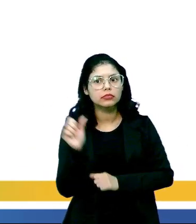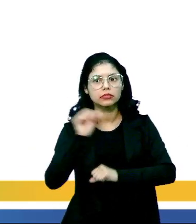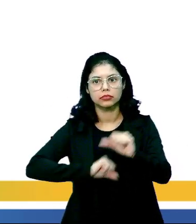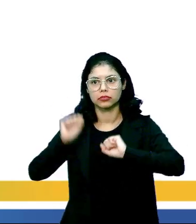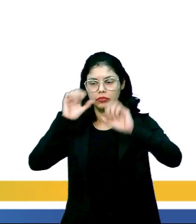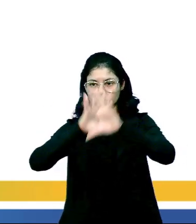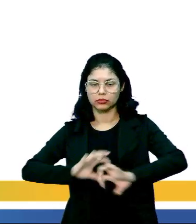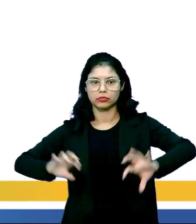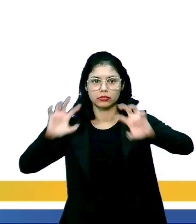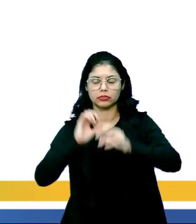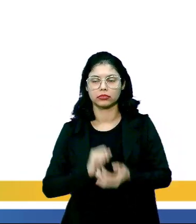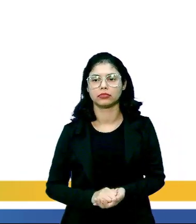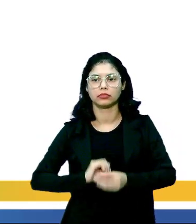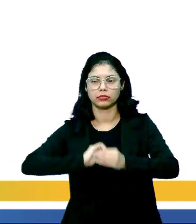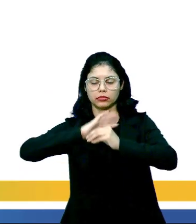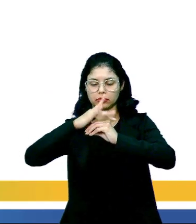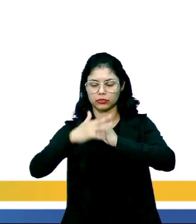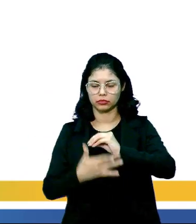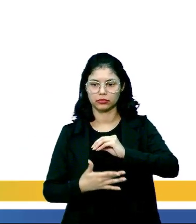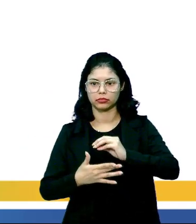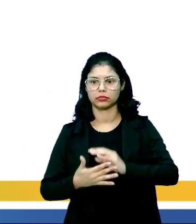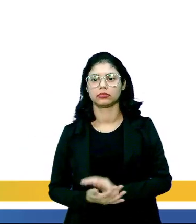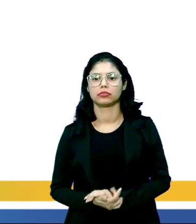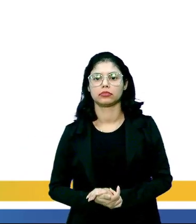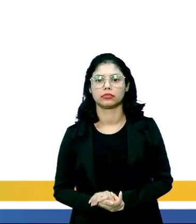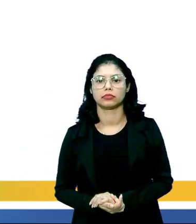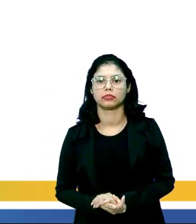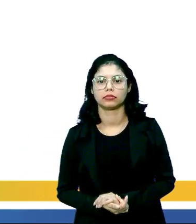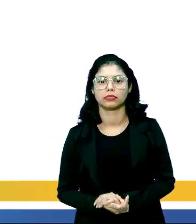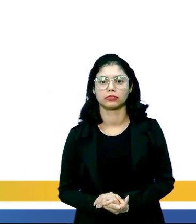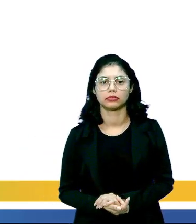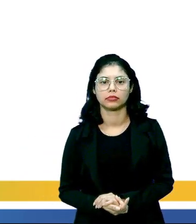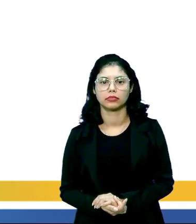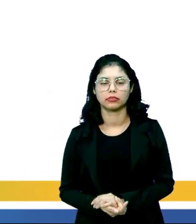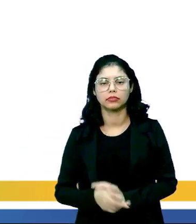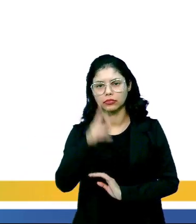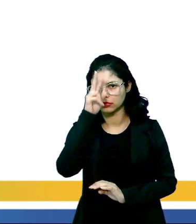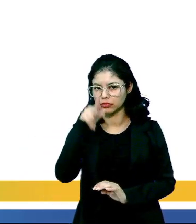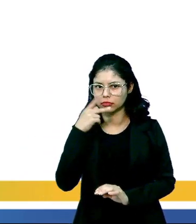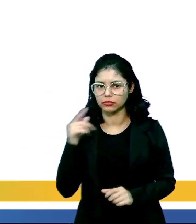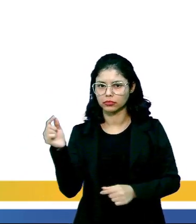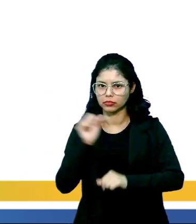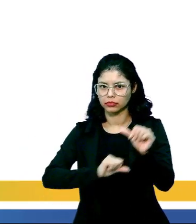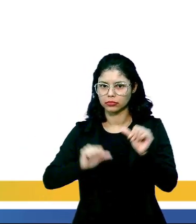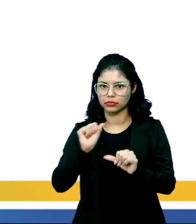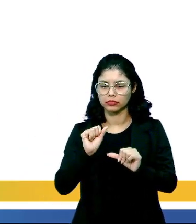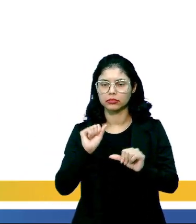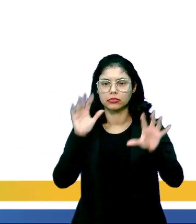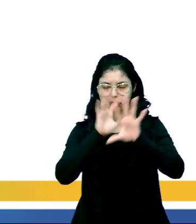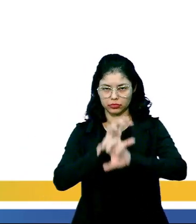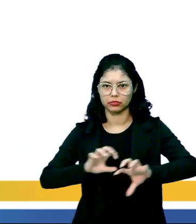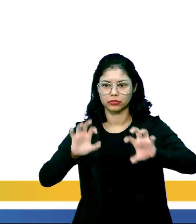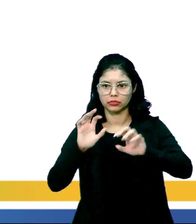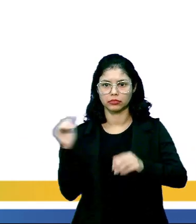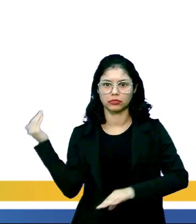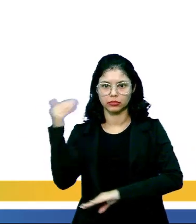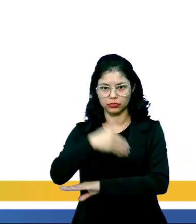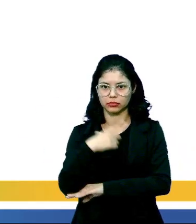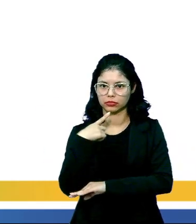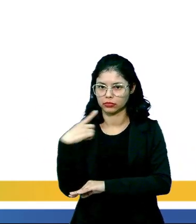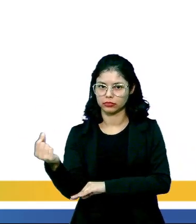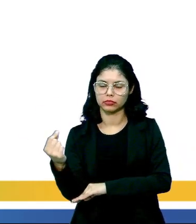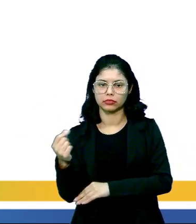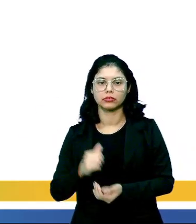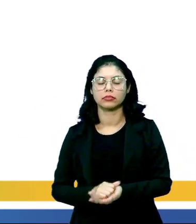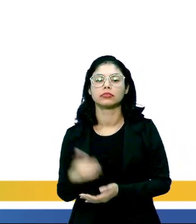trocas gasosas entre o vegetal e a atmosfera. Lembra que eu falei? Trocas gasosas. Entra oxigênio.